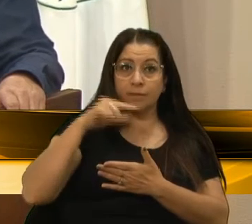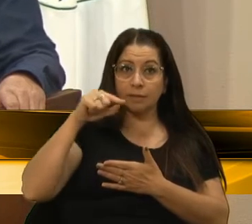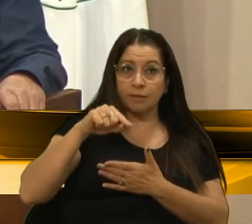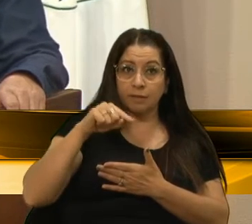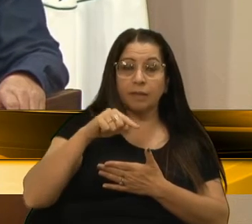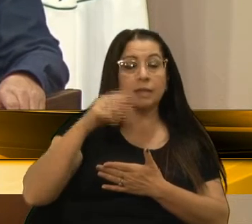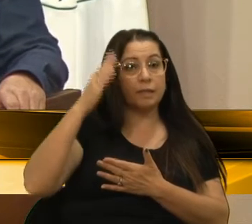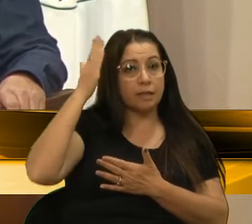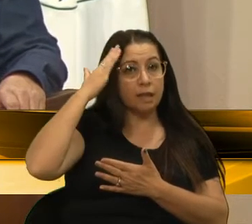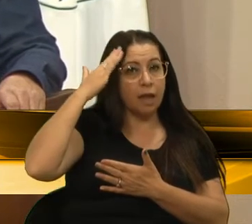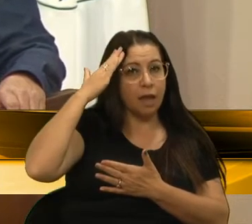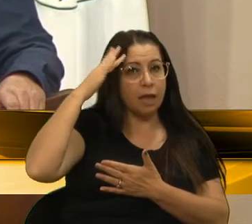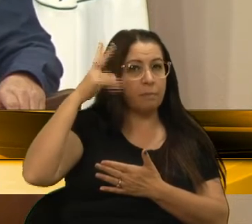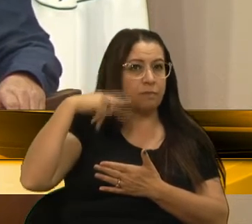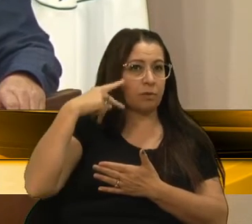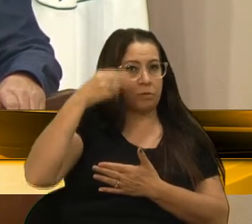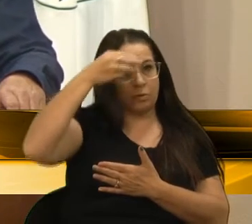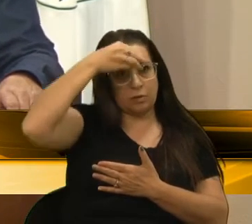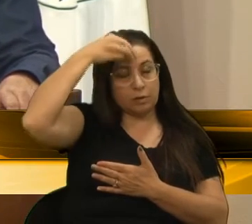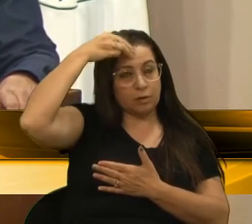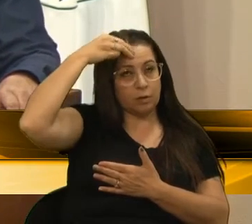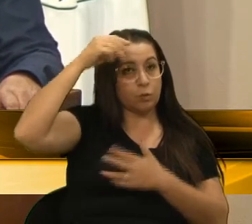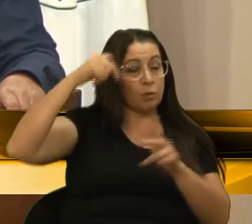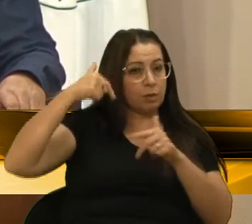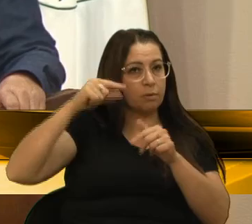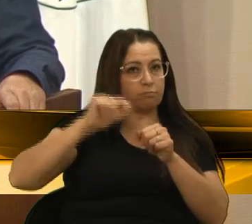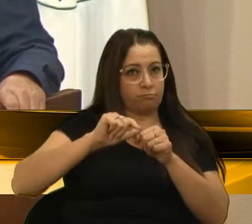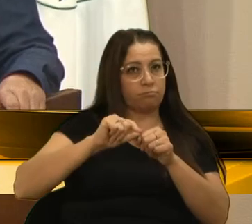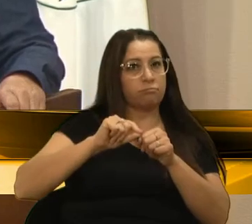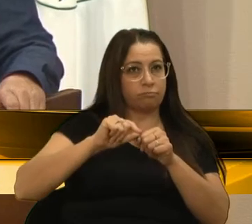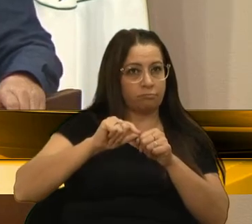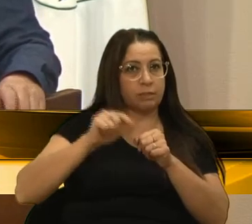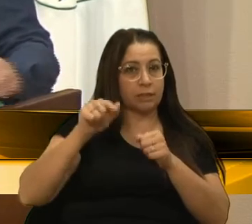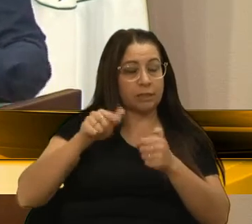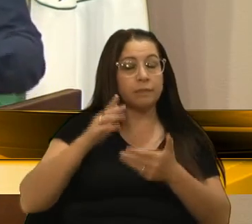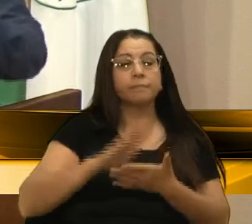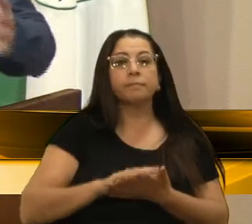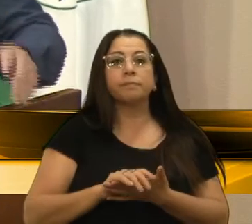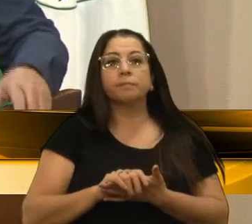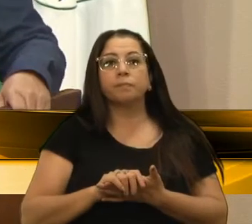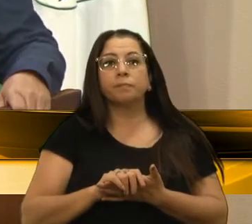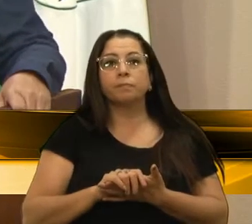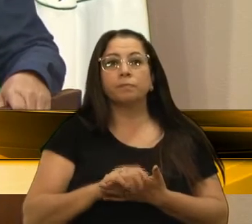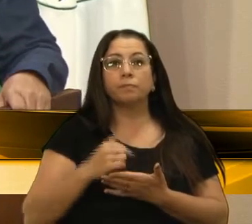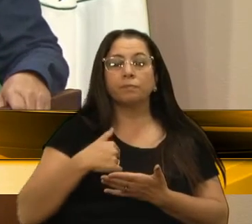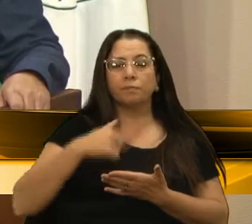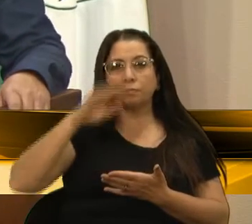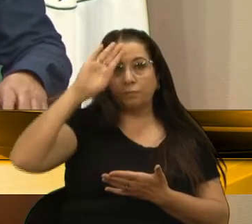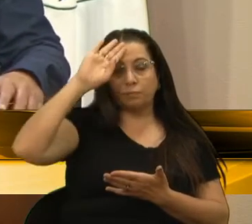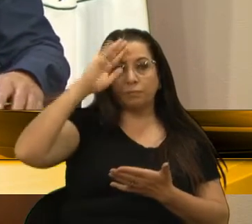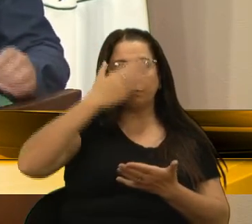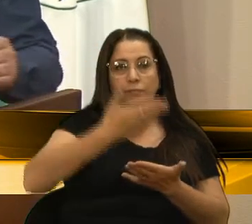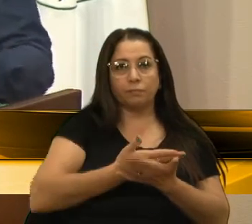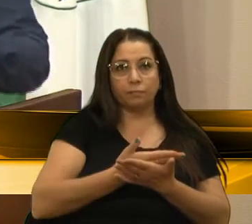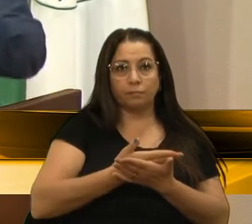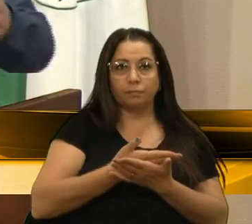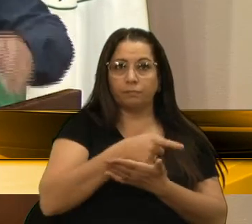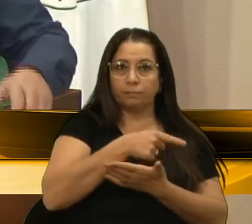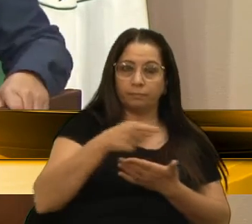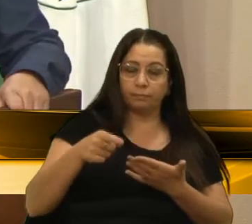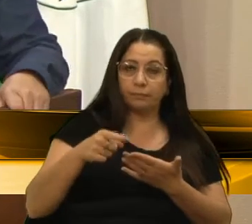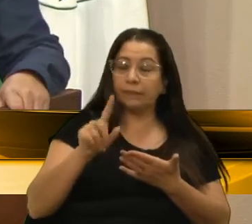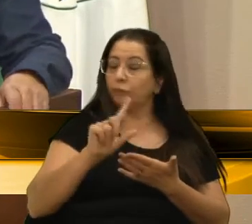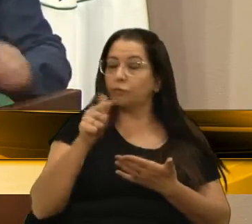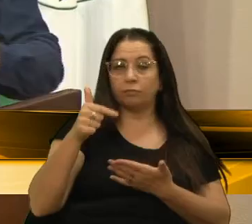sabem, o vereador Kiko, o trabalho que fez, agora, eu acredito que, dificilmente, não